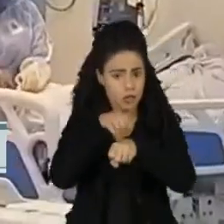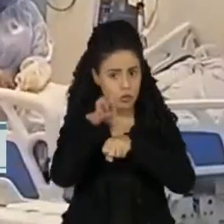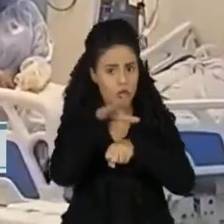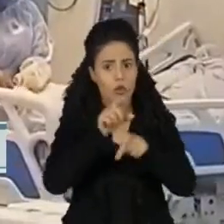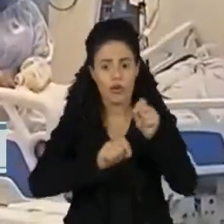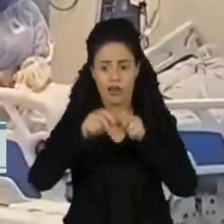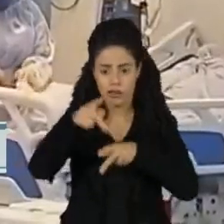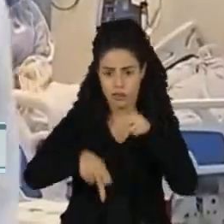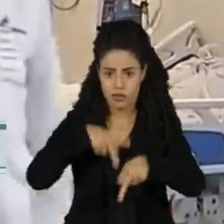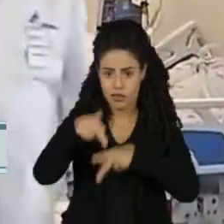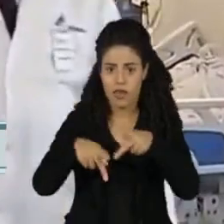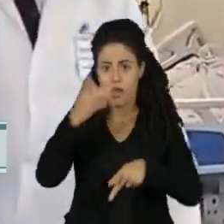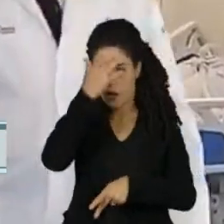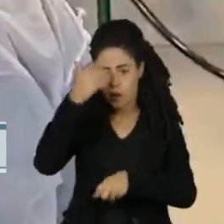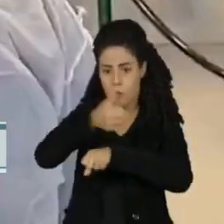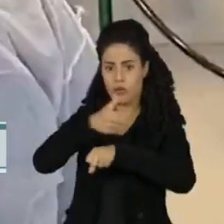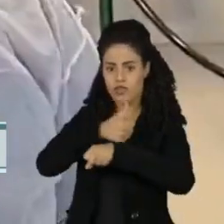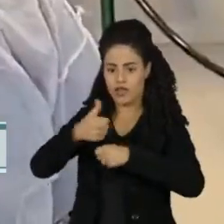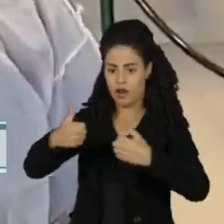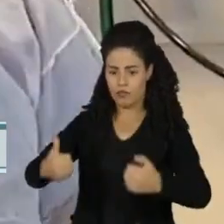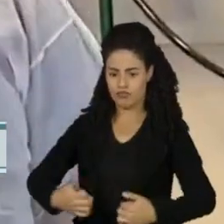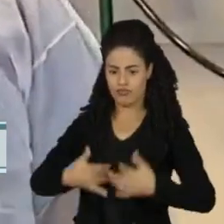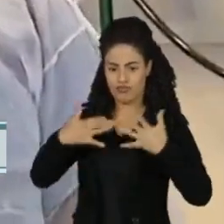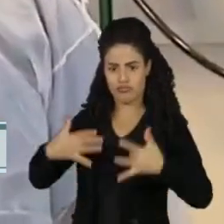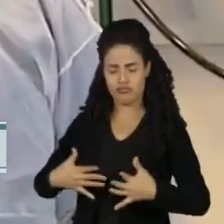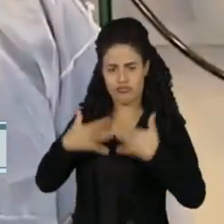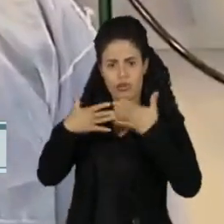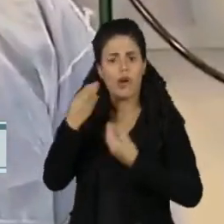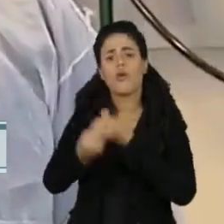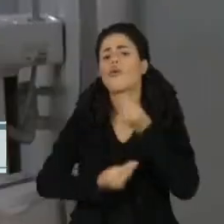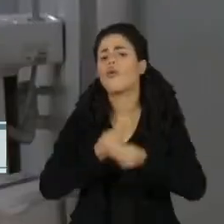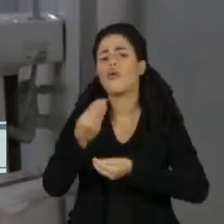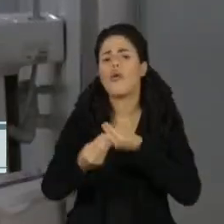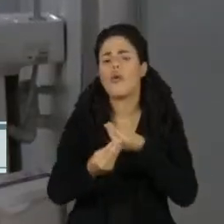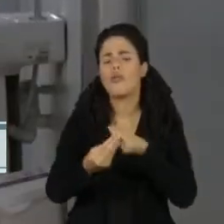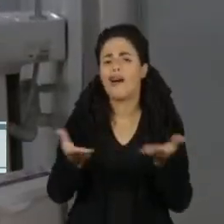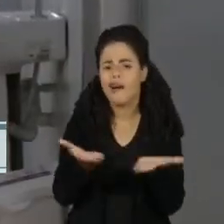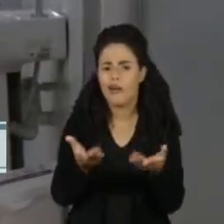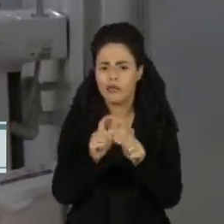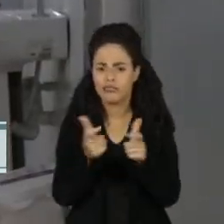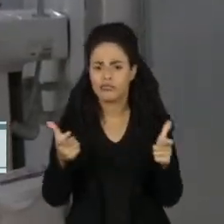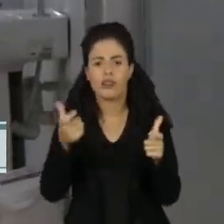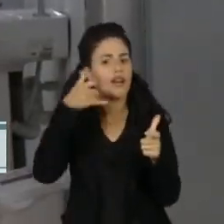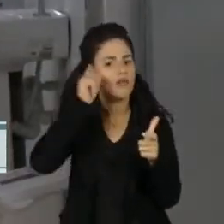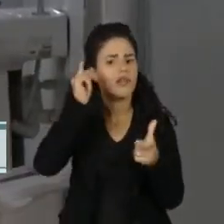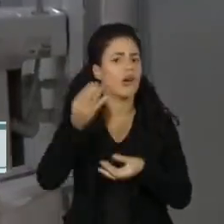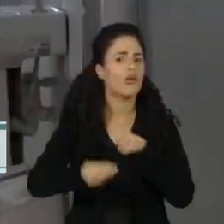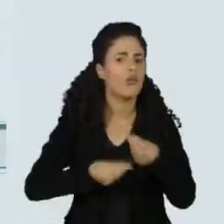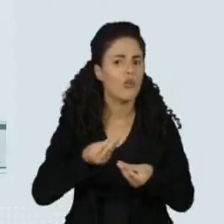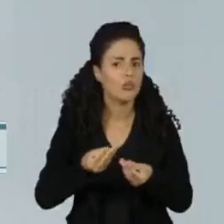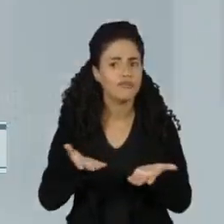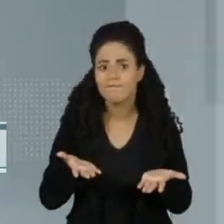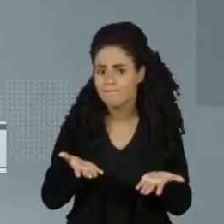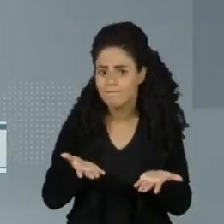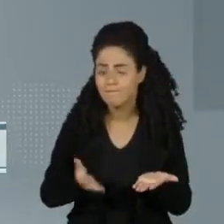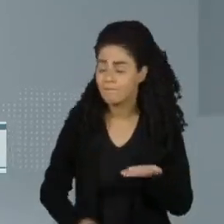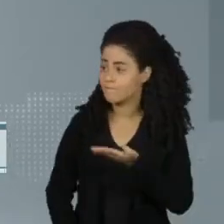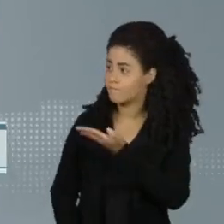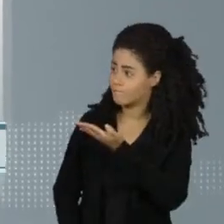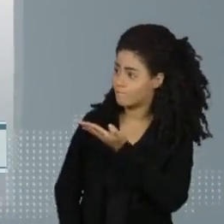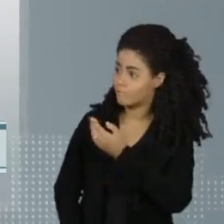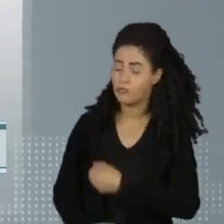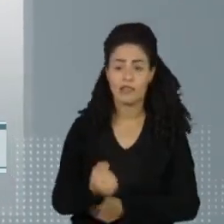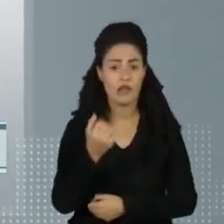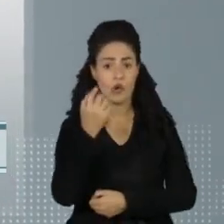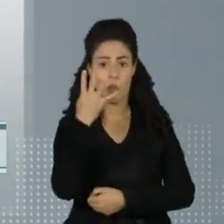Brasileira de Infectologia para o Poder Público sobre como enfrentar o novo aumento de casos da Covid-19. São quatro